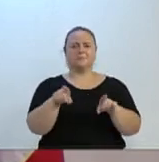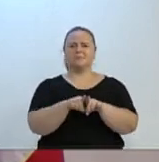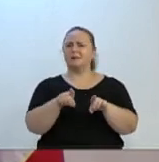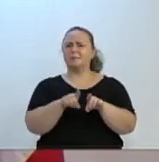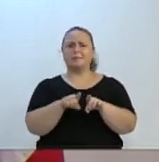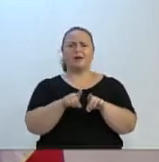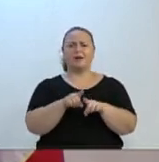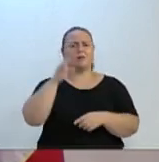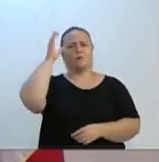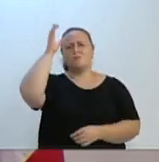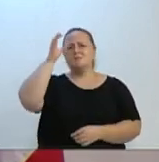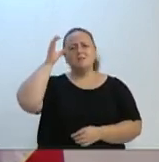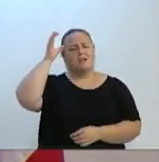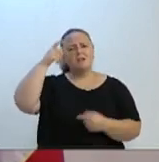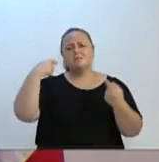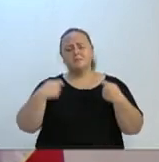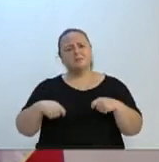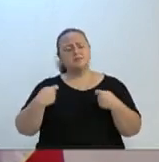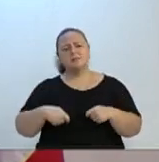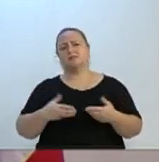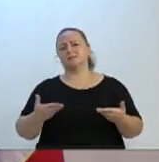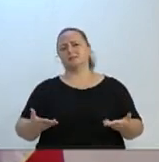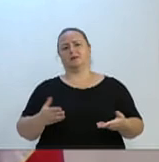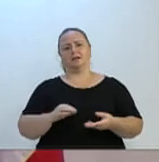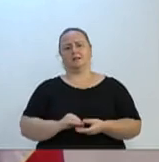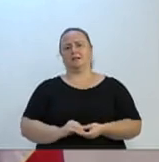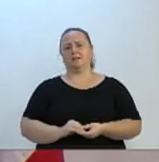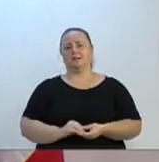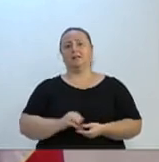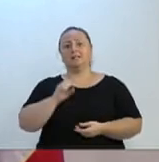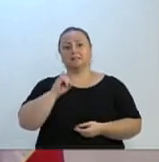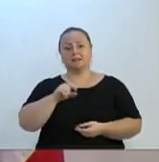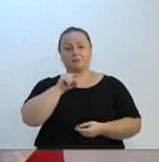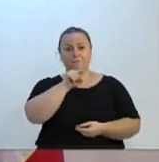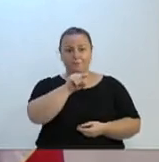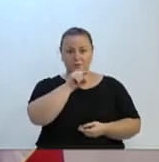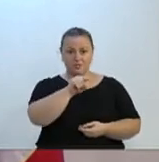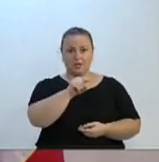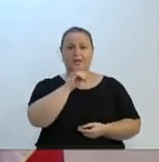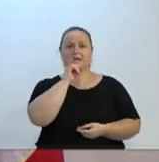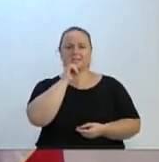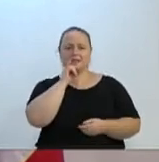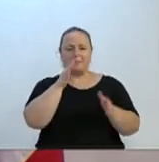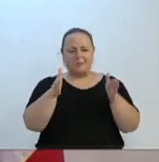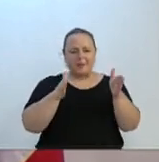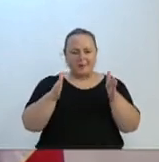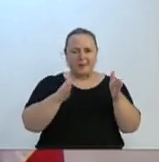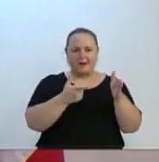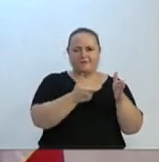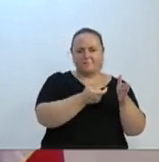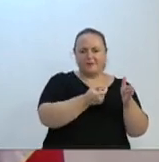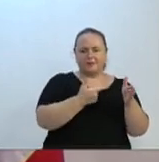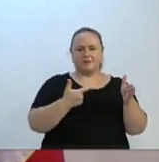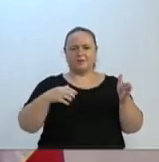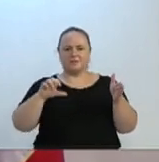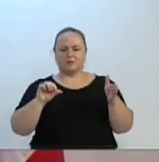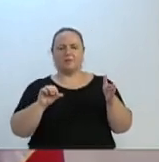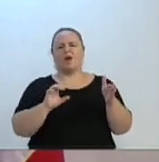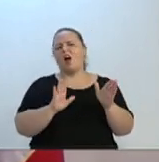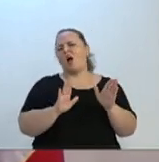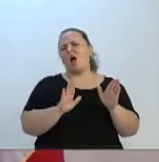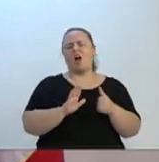na consciência e entender de que, se para vocês o coronavírus vai ser só uma gripezinha,